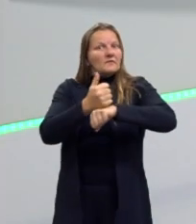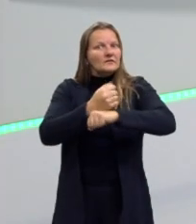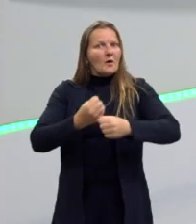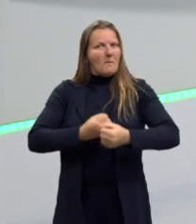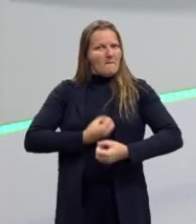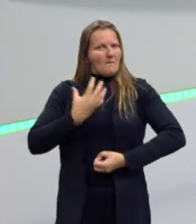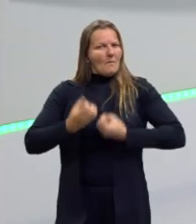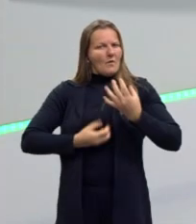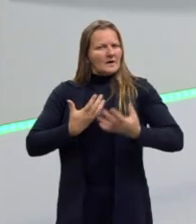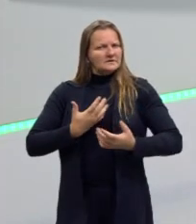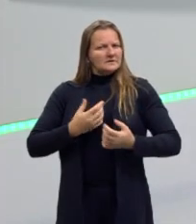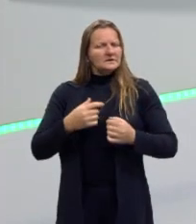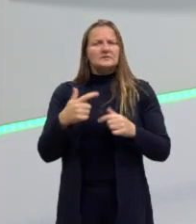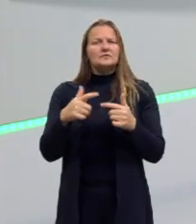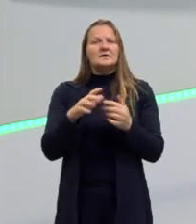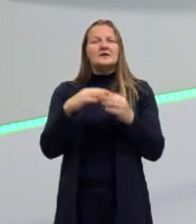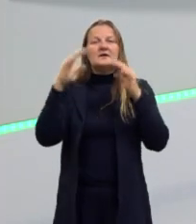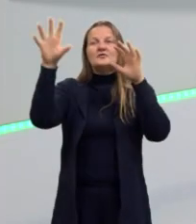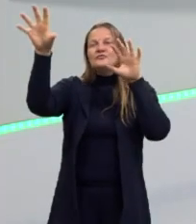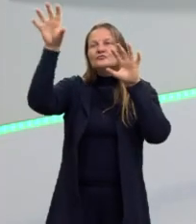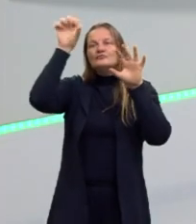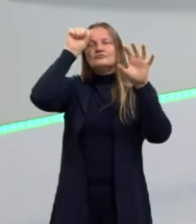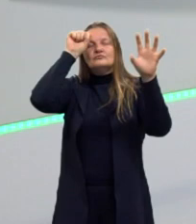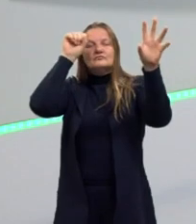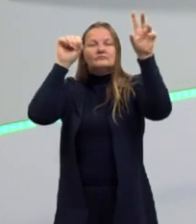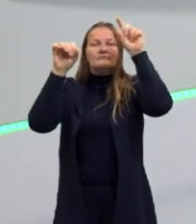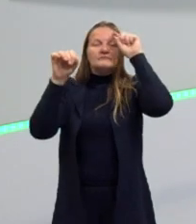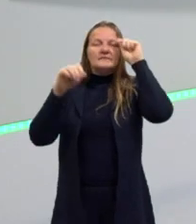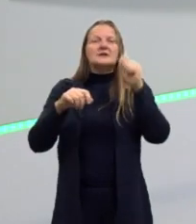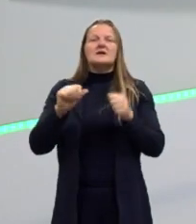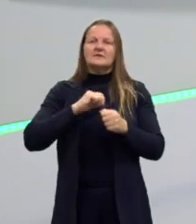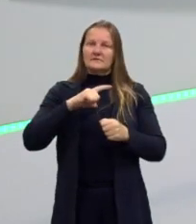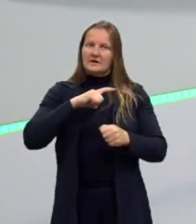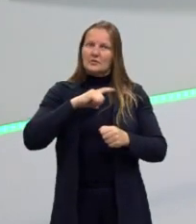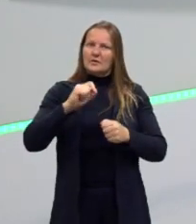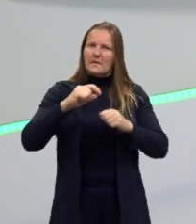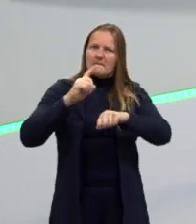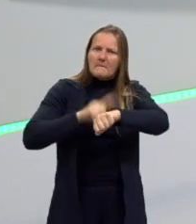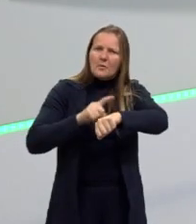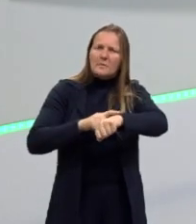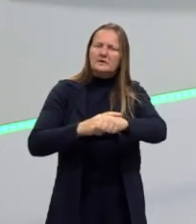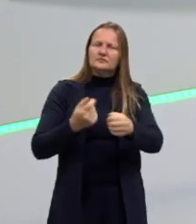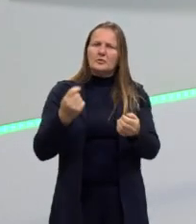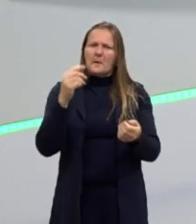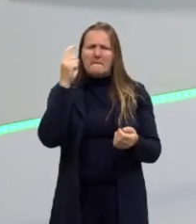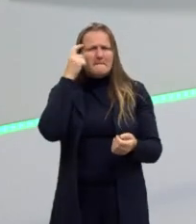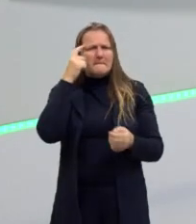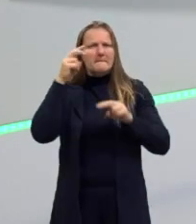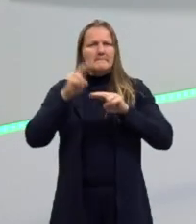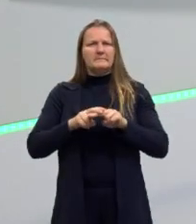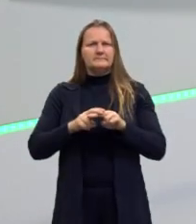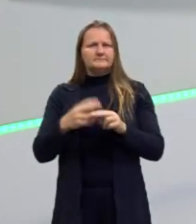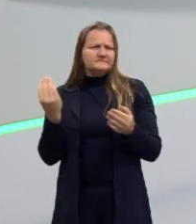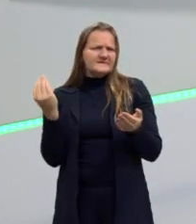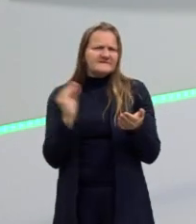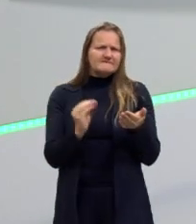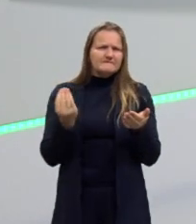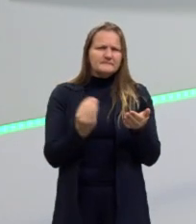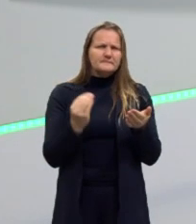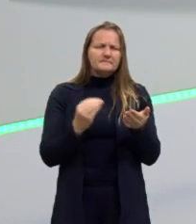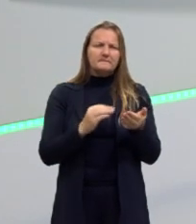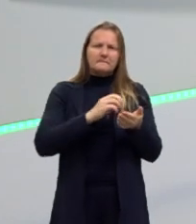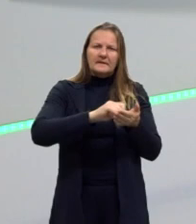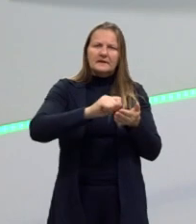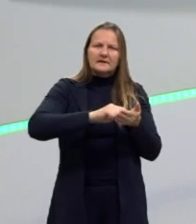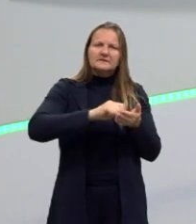não existe inspiração, existe o quê? Um momento onde a pessoa se senta em frente à